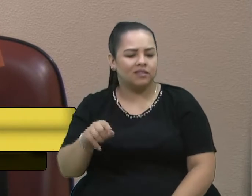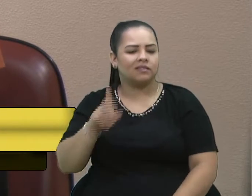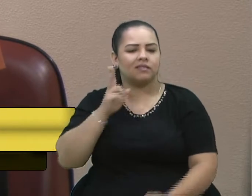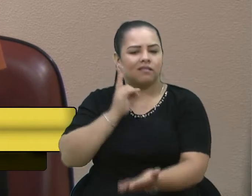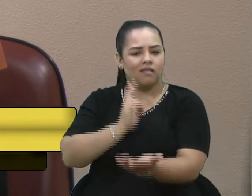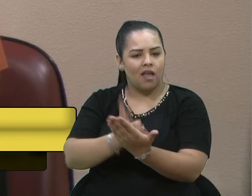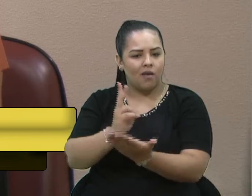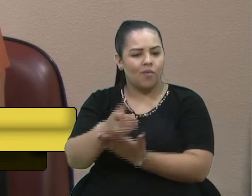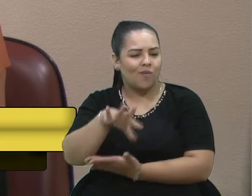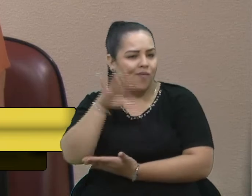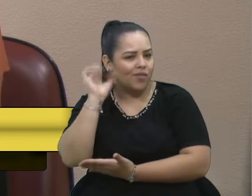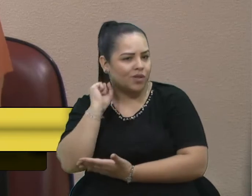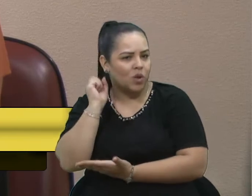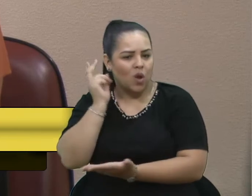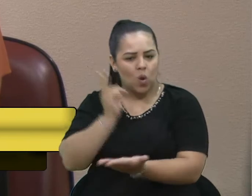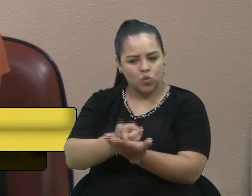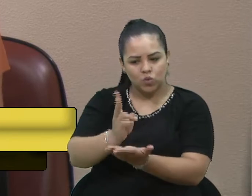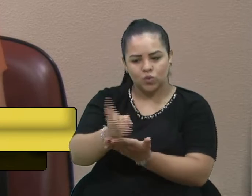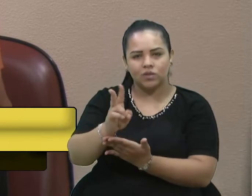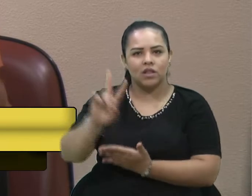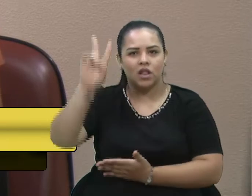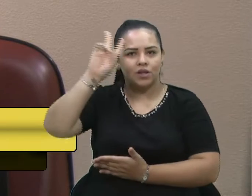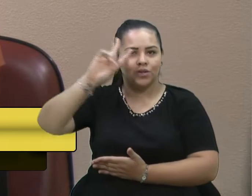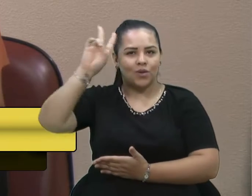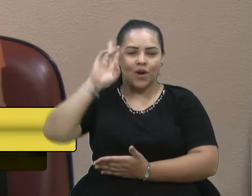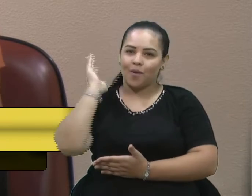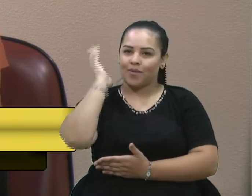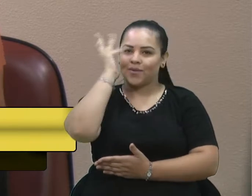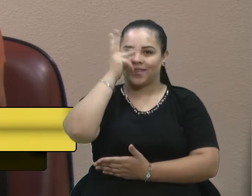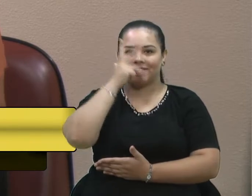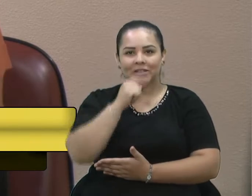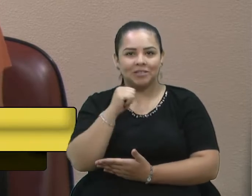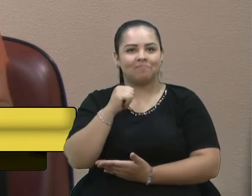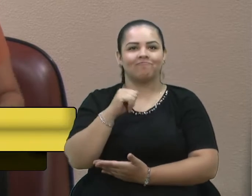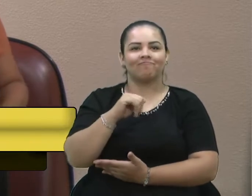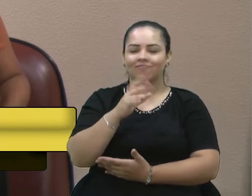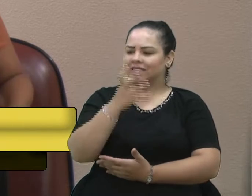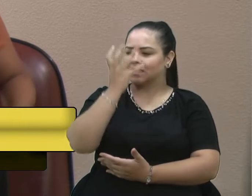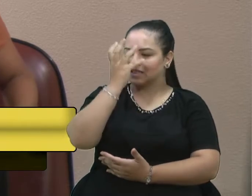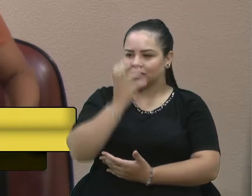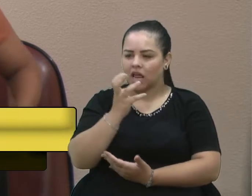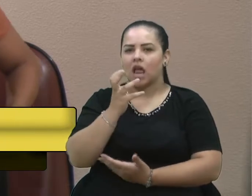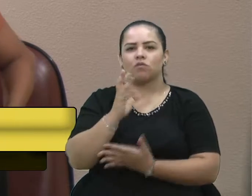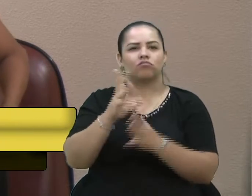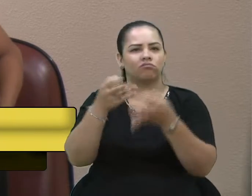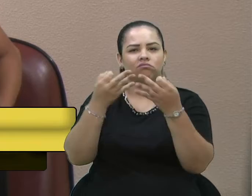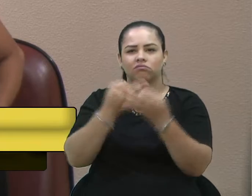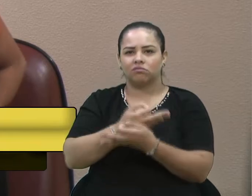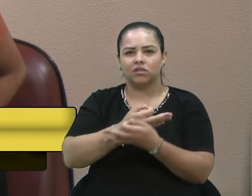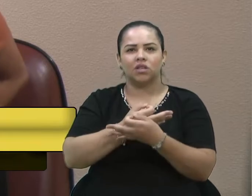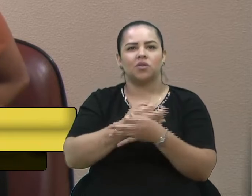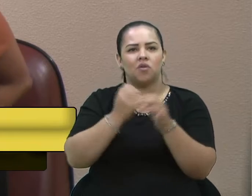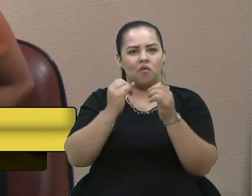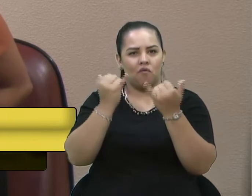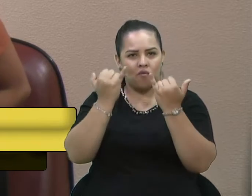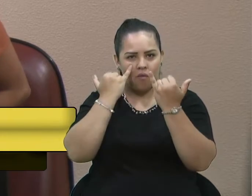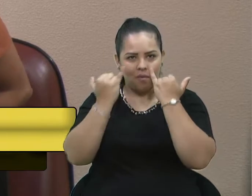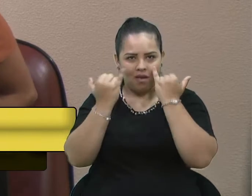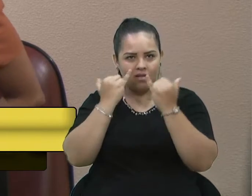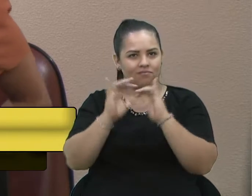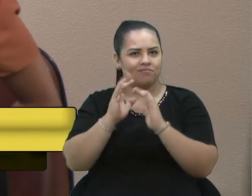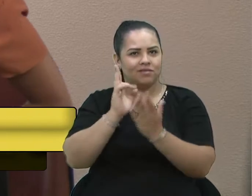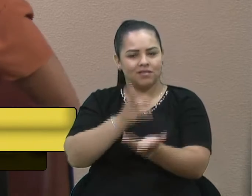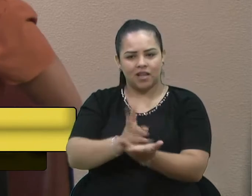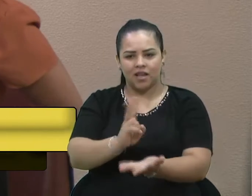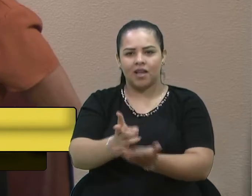essa trajetória muito bonita de tradição, de seriedade, informando sempre a população da Serra Gaúcha, com